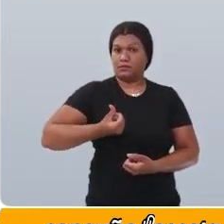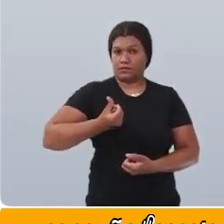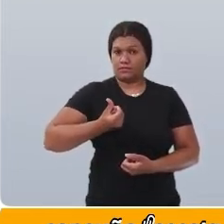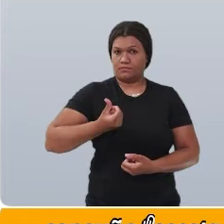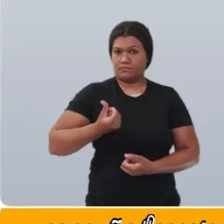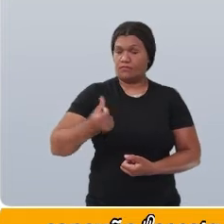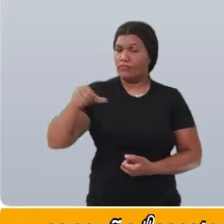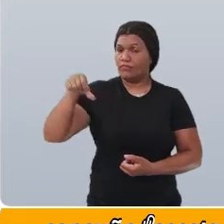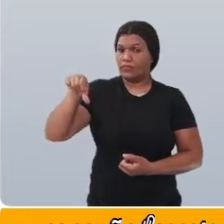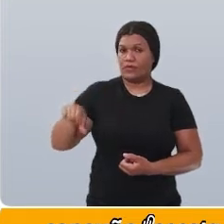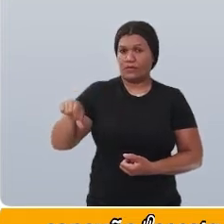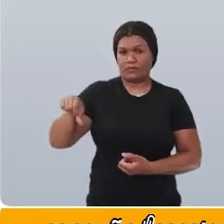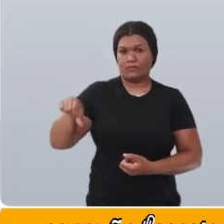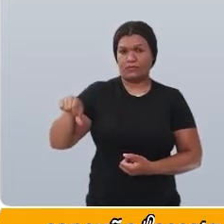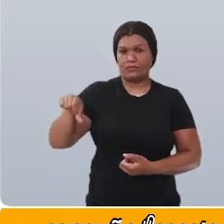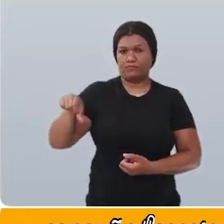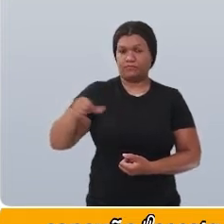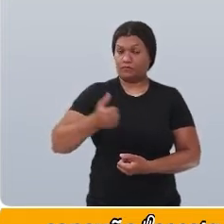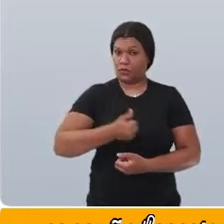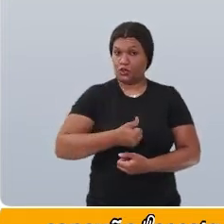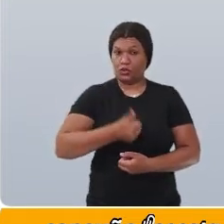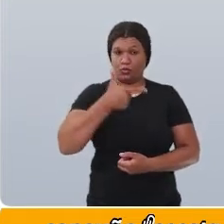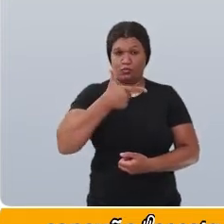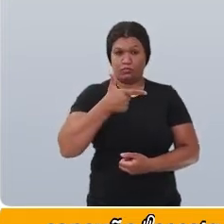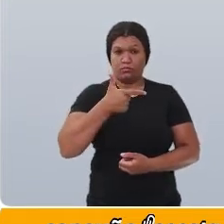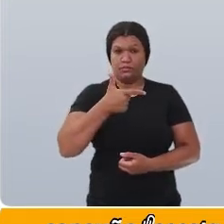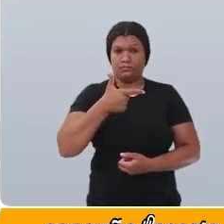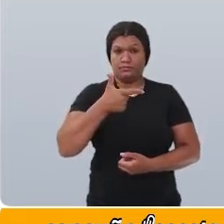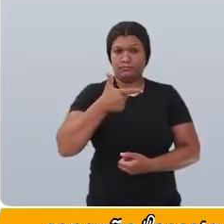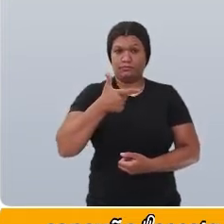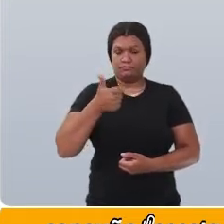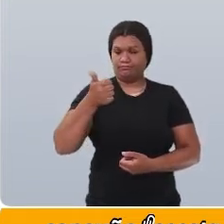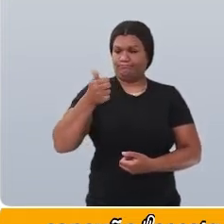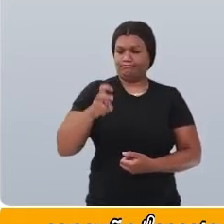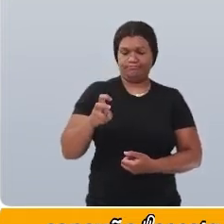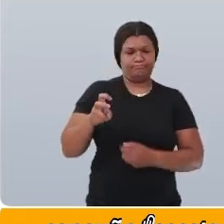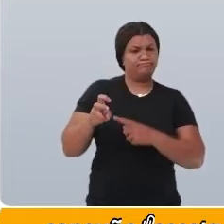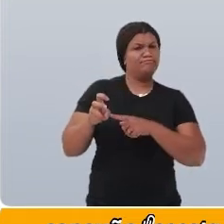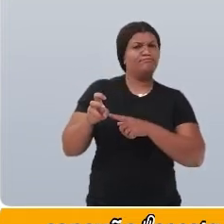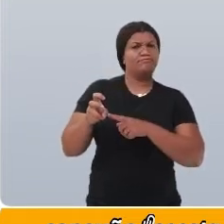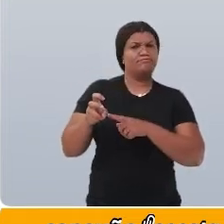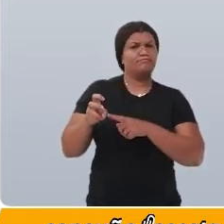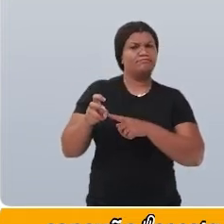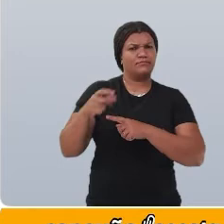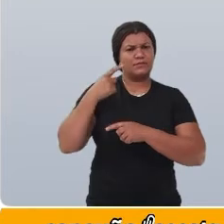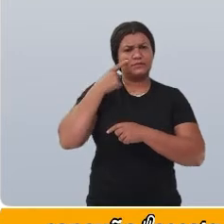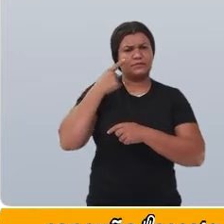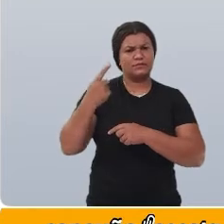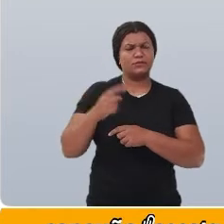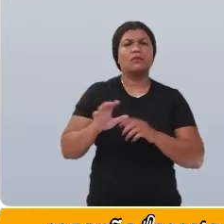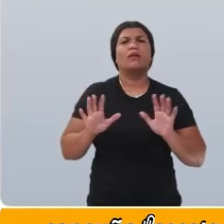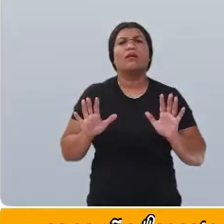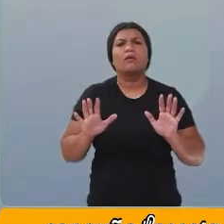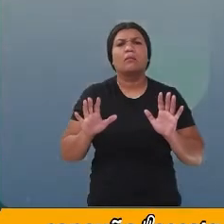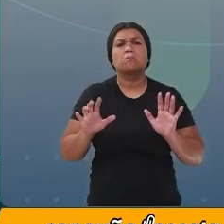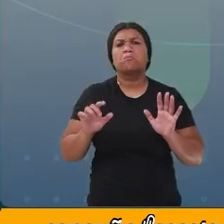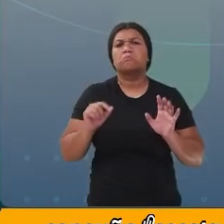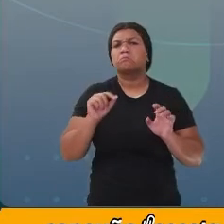9, 12 e 15. E aí?